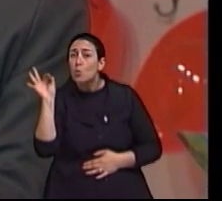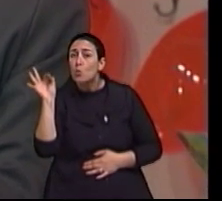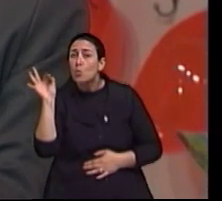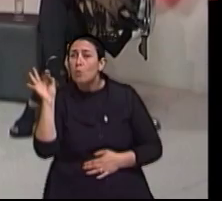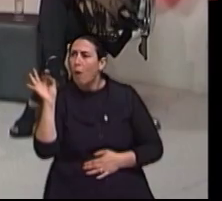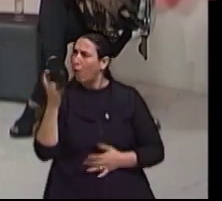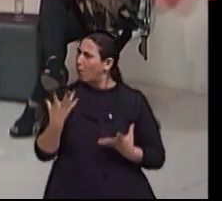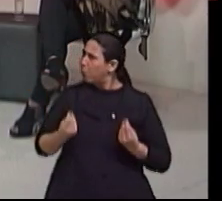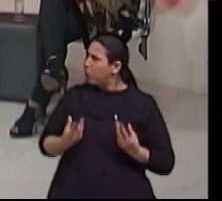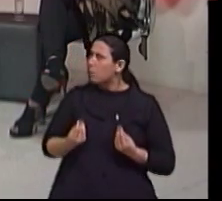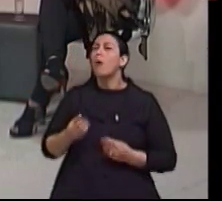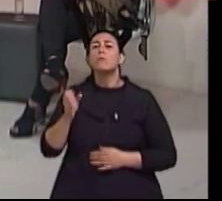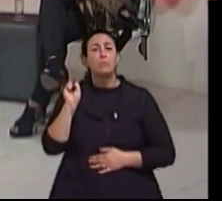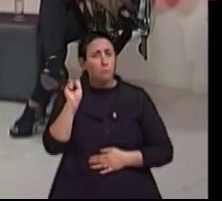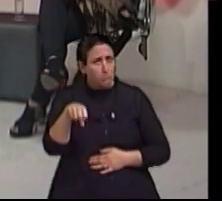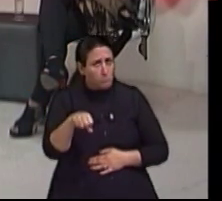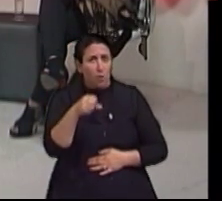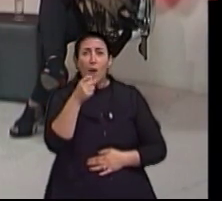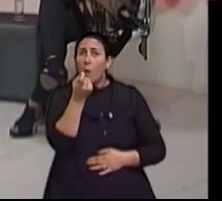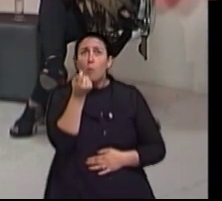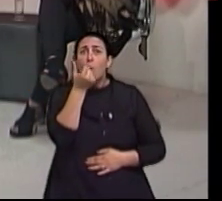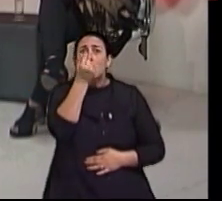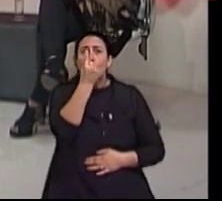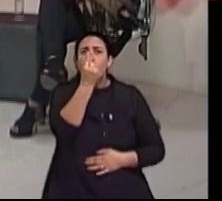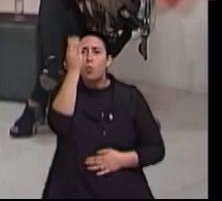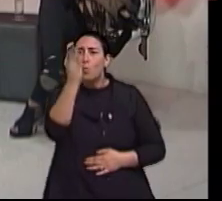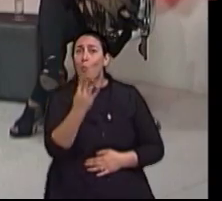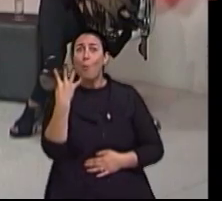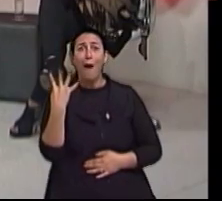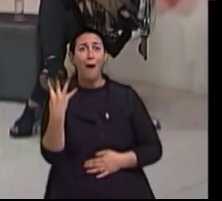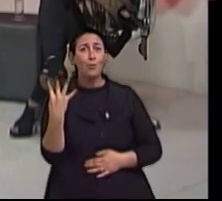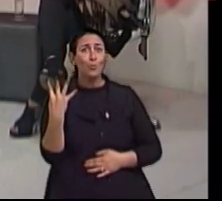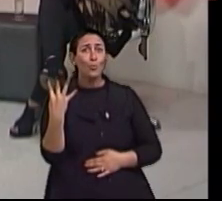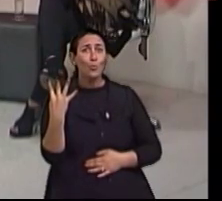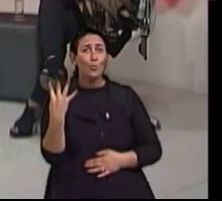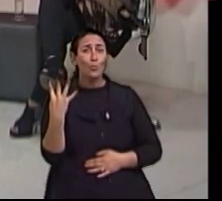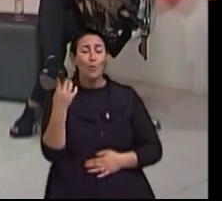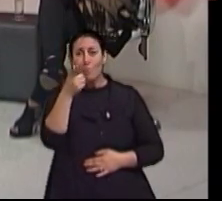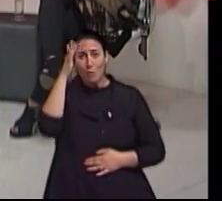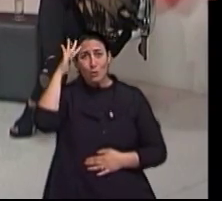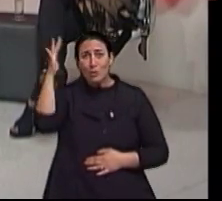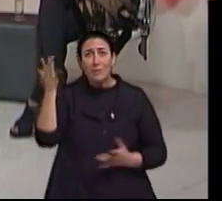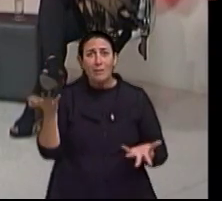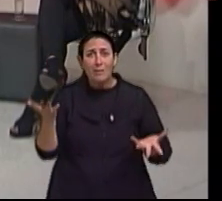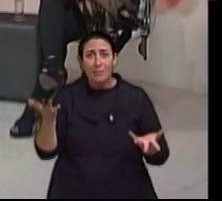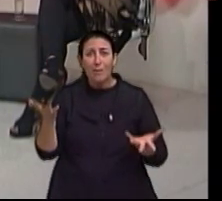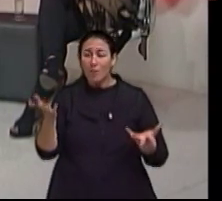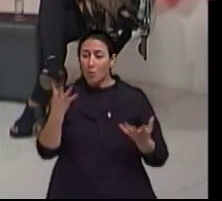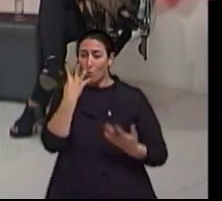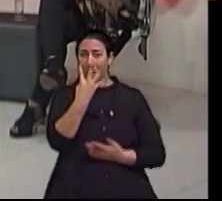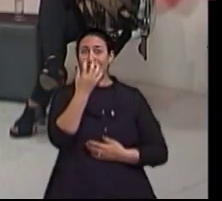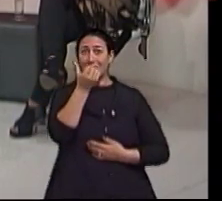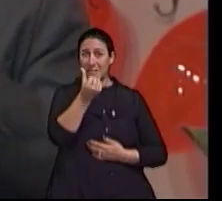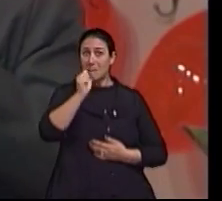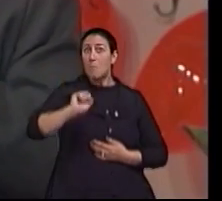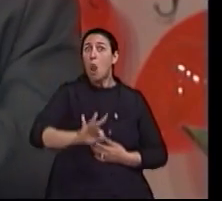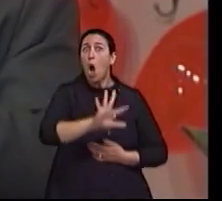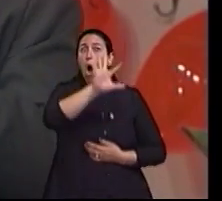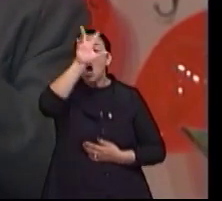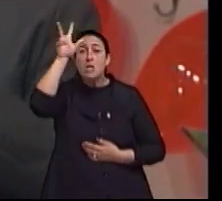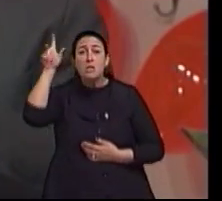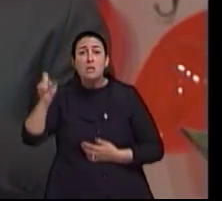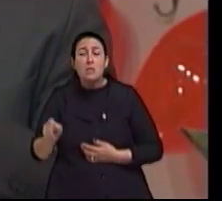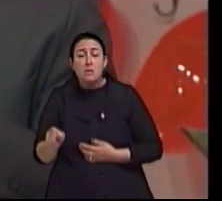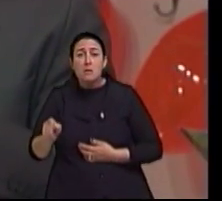É alto? Ou seja, é quase um quarto da população. Para a gente ter uma ideia do que isso significa em números, 46 milhões de pessoas. É